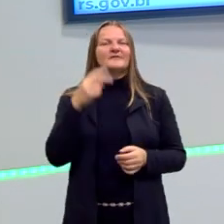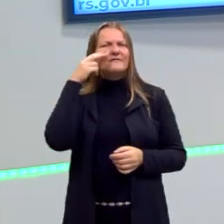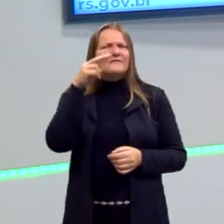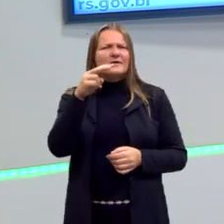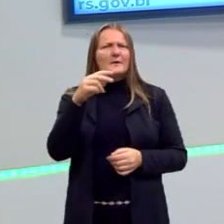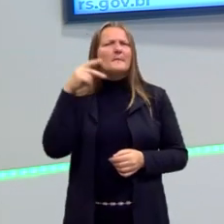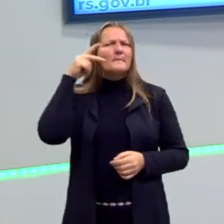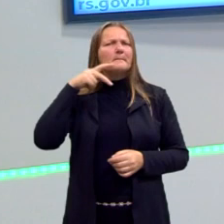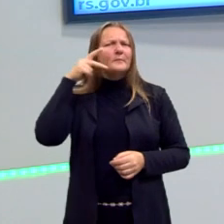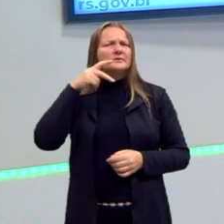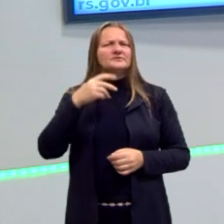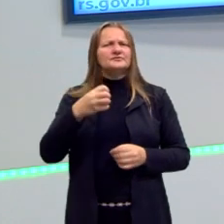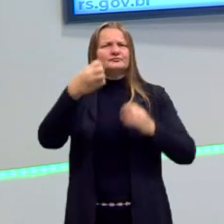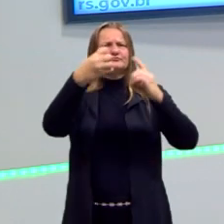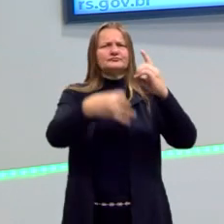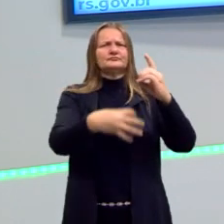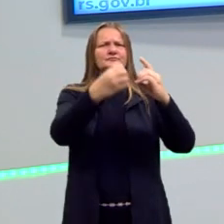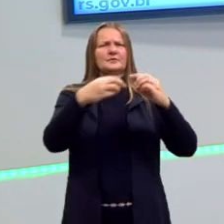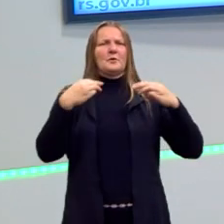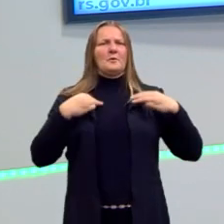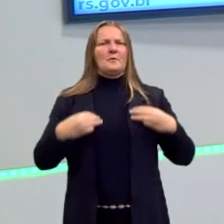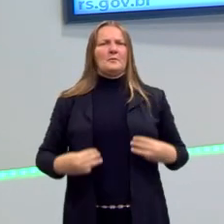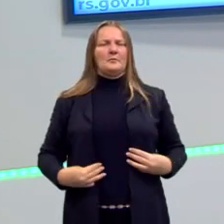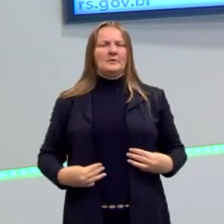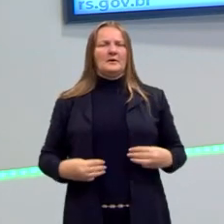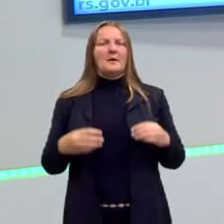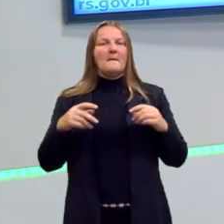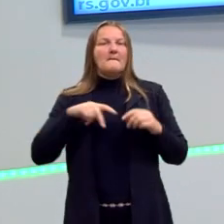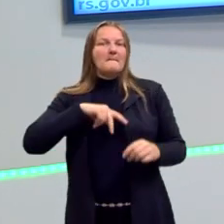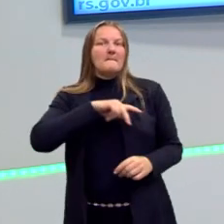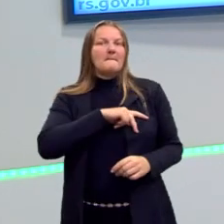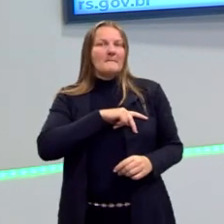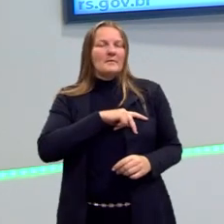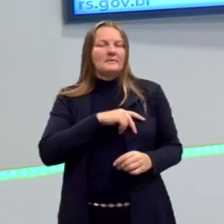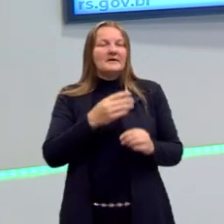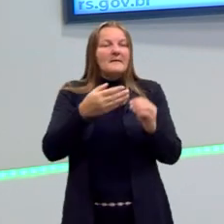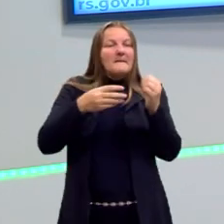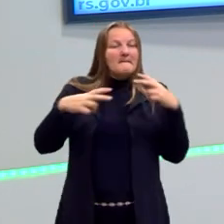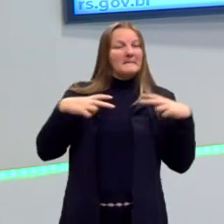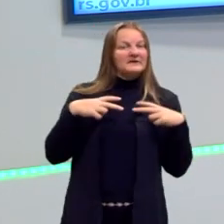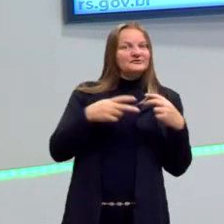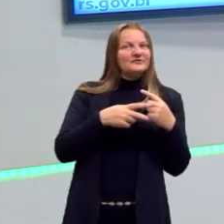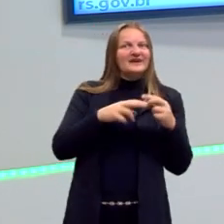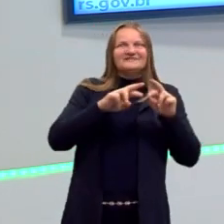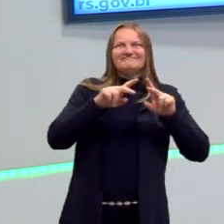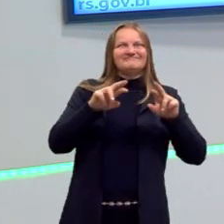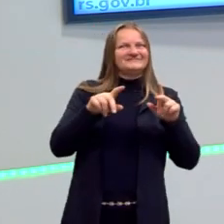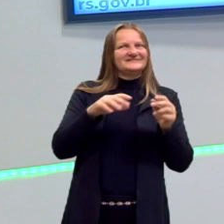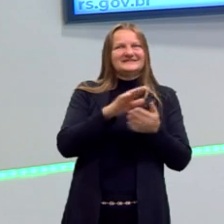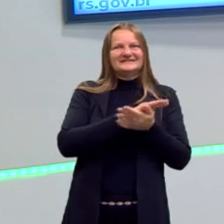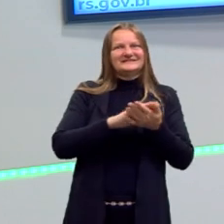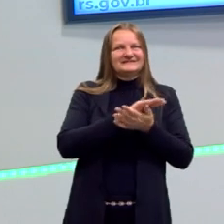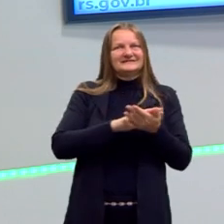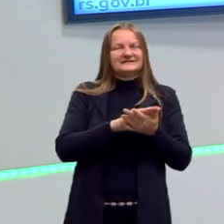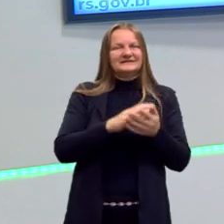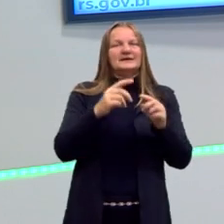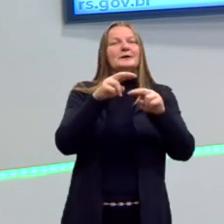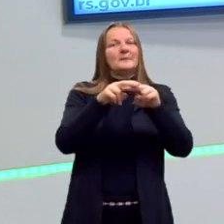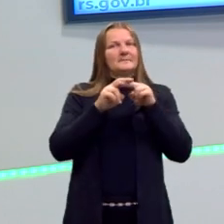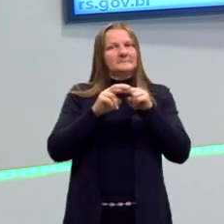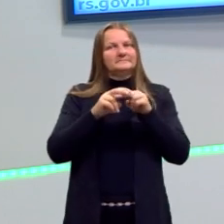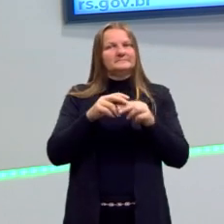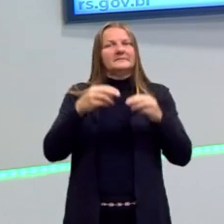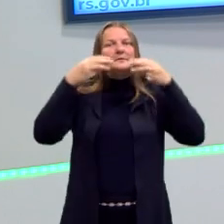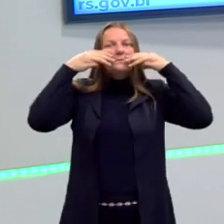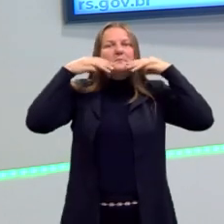fazendo algum discurso moralista na vida pública, e sabemos que a vida privada dele não é assim, está